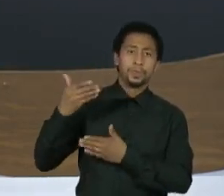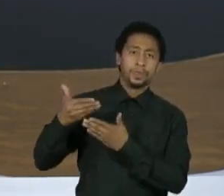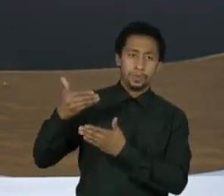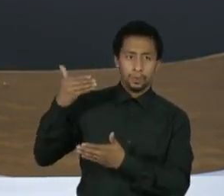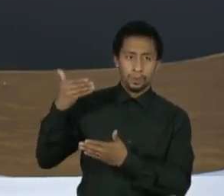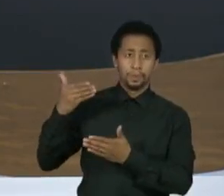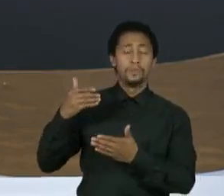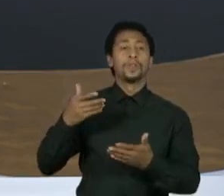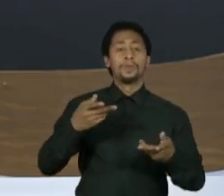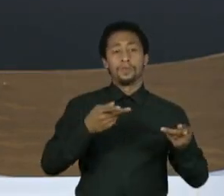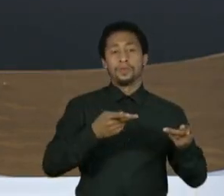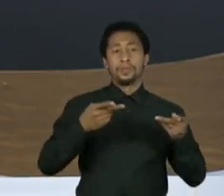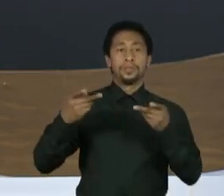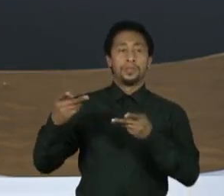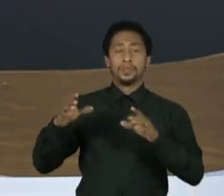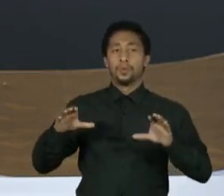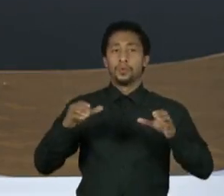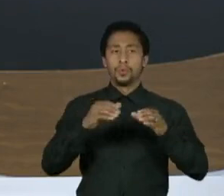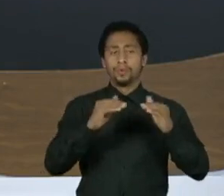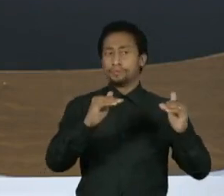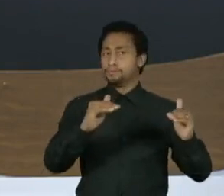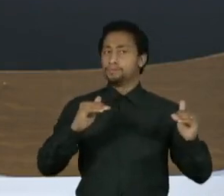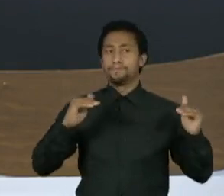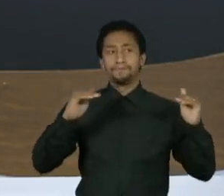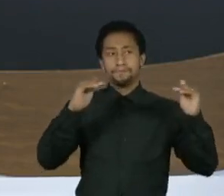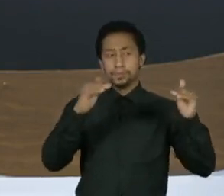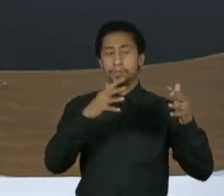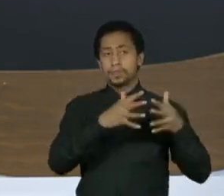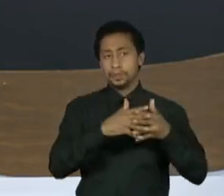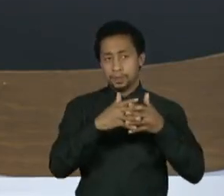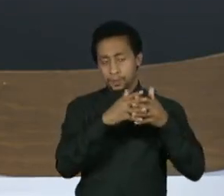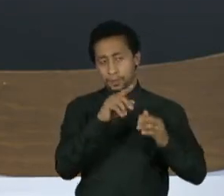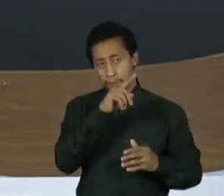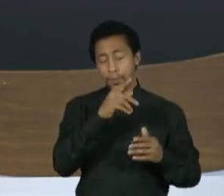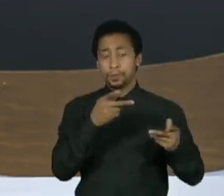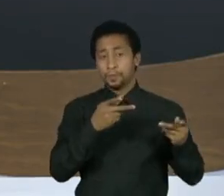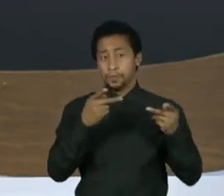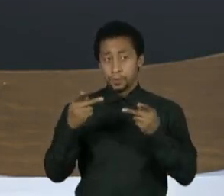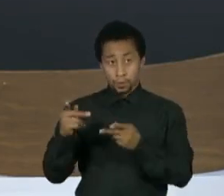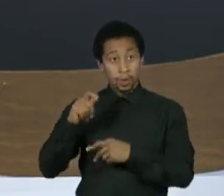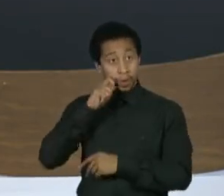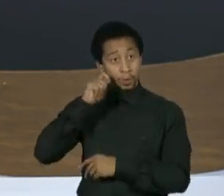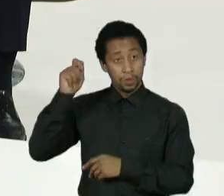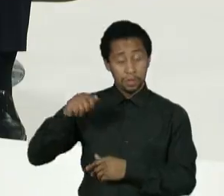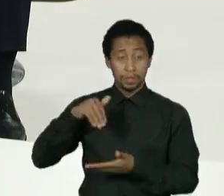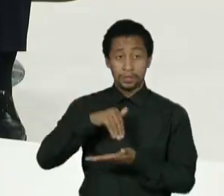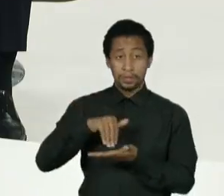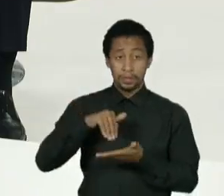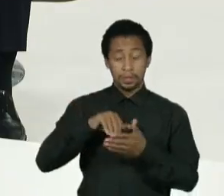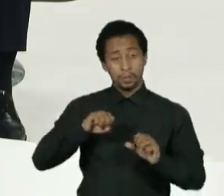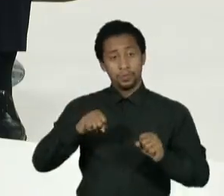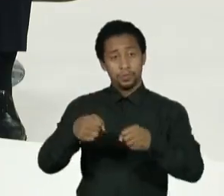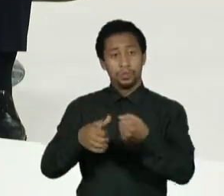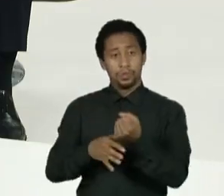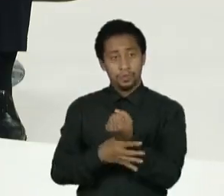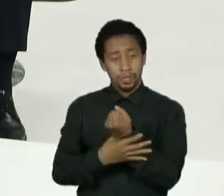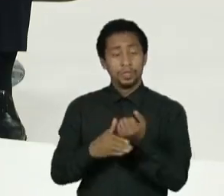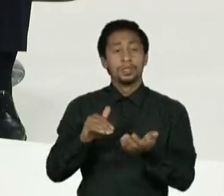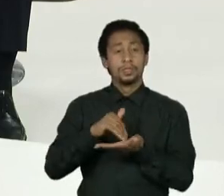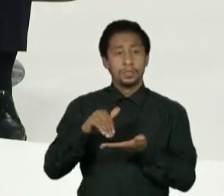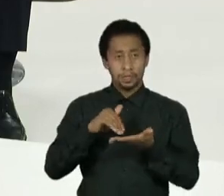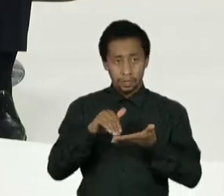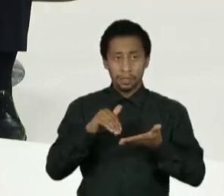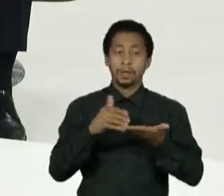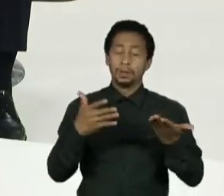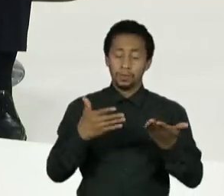governo norte-americano à Ucrânia. Estiveram lá dois secretários, o secretário de Defesa e o secretário de Estado. E a Ucrânia